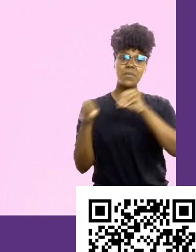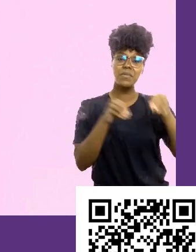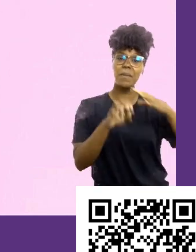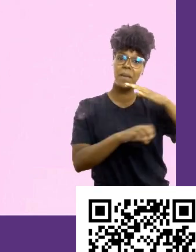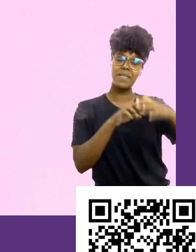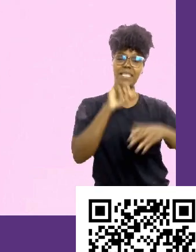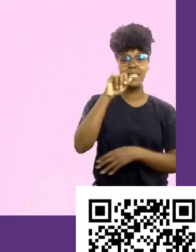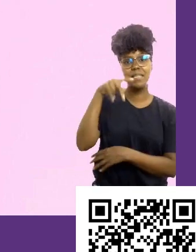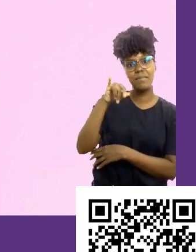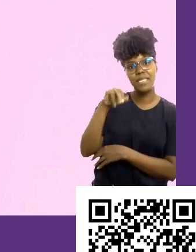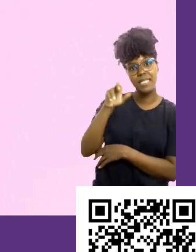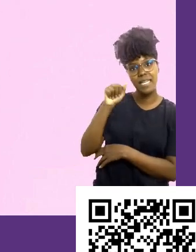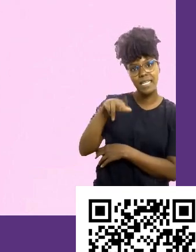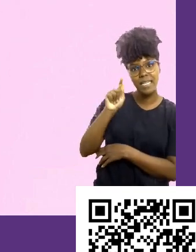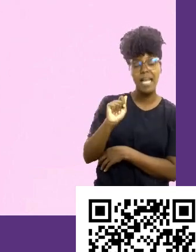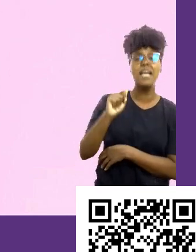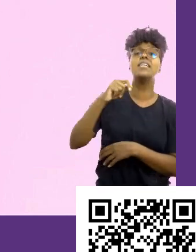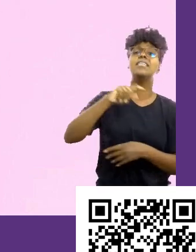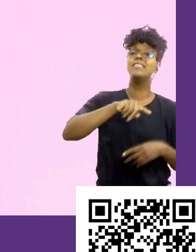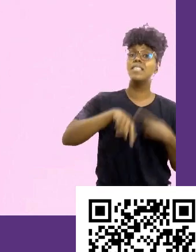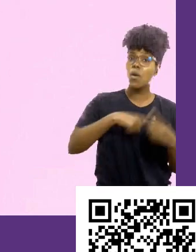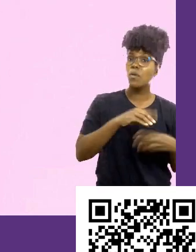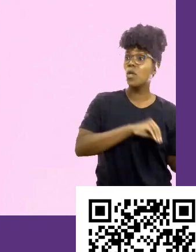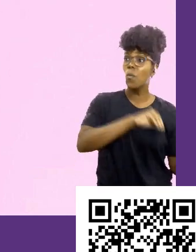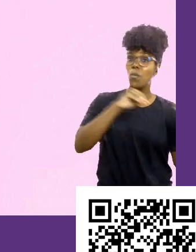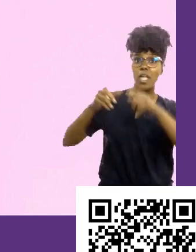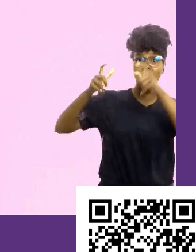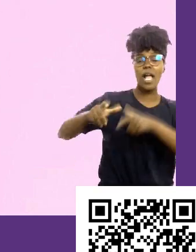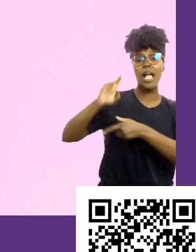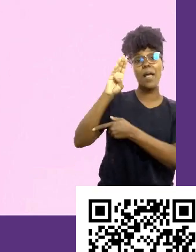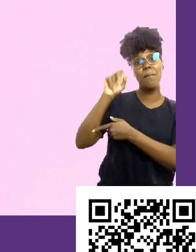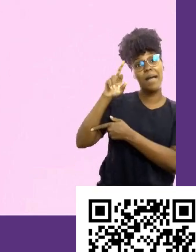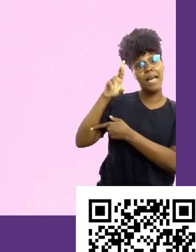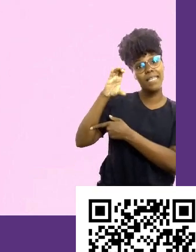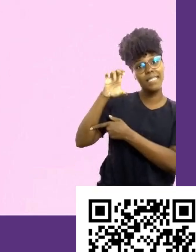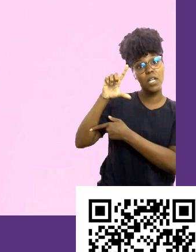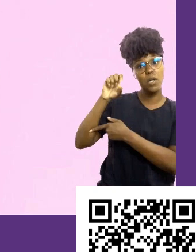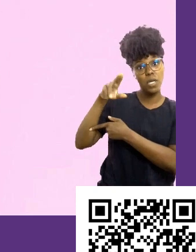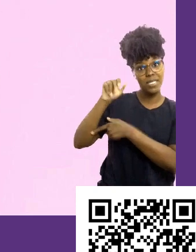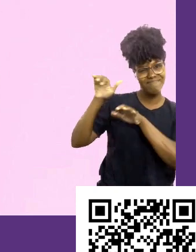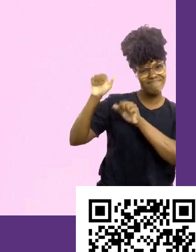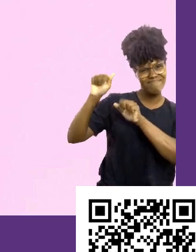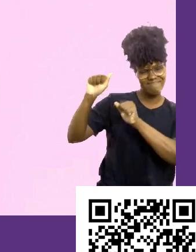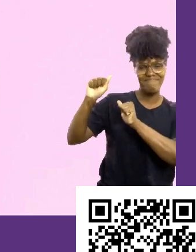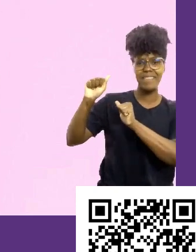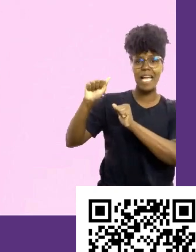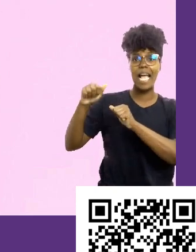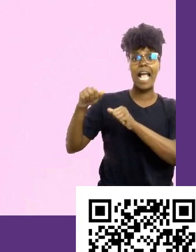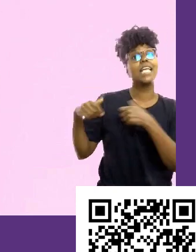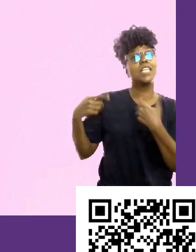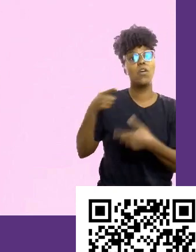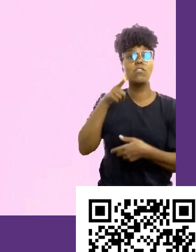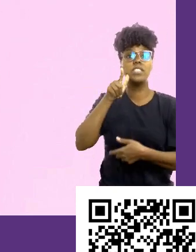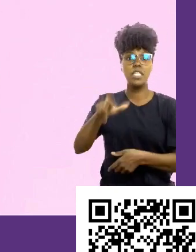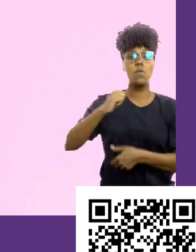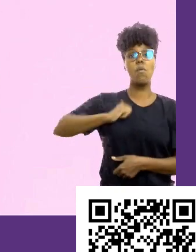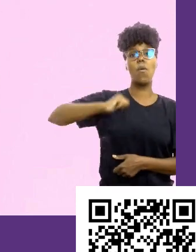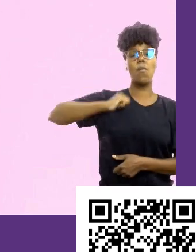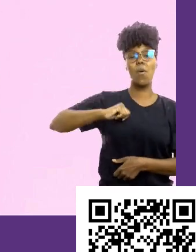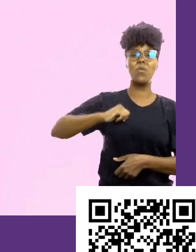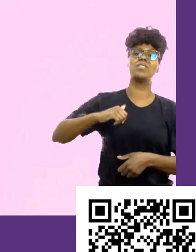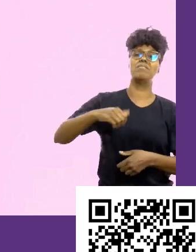me mudei para Barcelona. Eu acabei ganhando uma bolsa de estudos em Barcelona para fazer um mestrado em gestão de projetos e